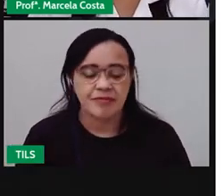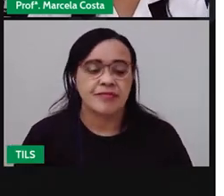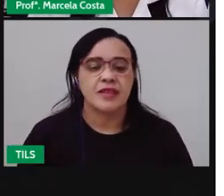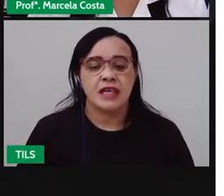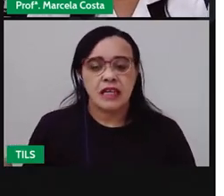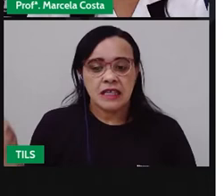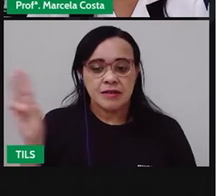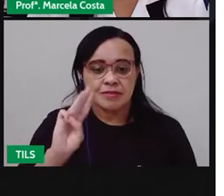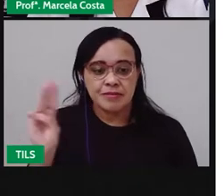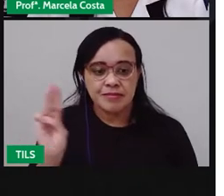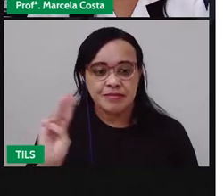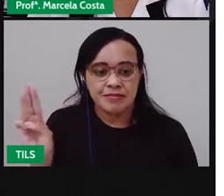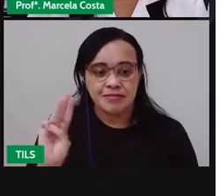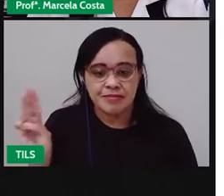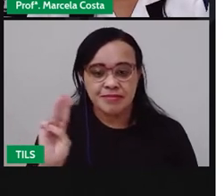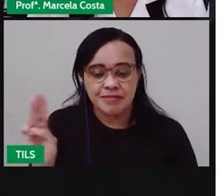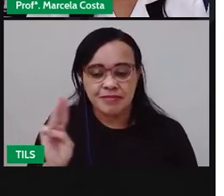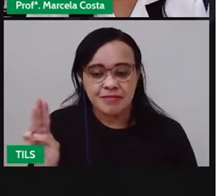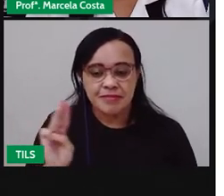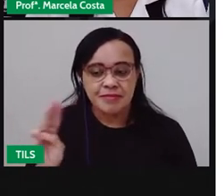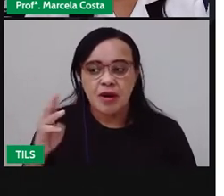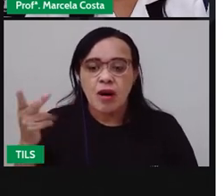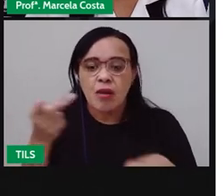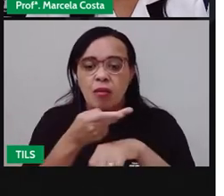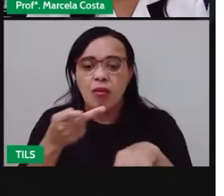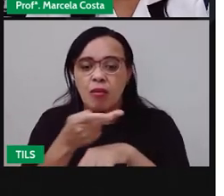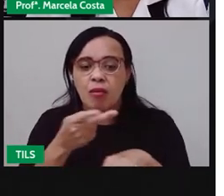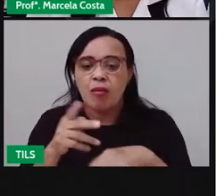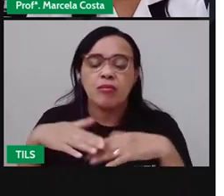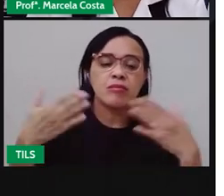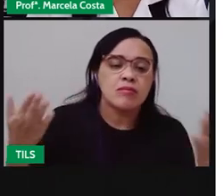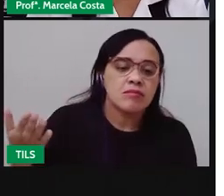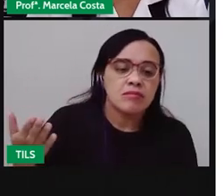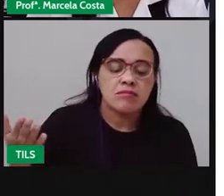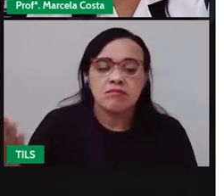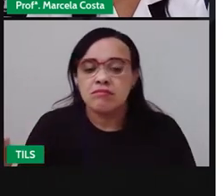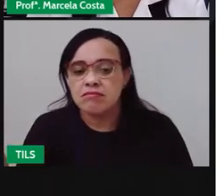Maranhão. Maranhão. Onde é que está a outra peça, Maranhão?